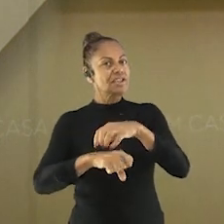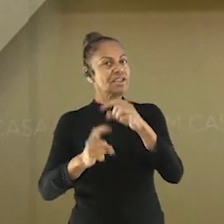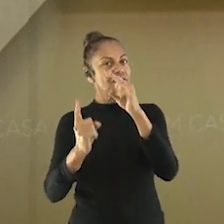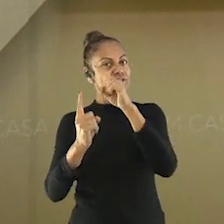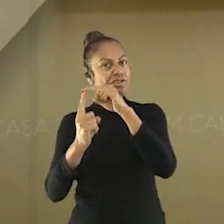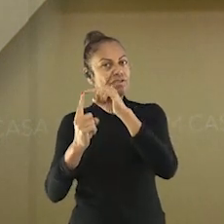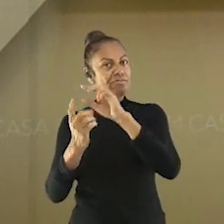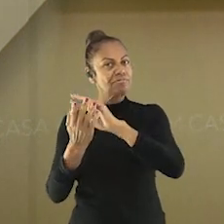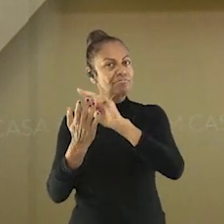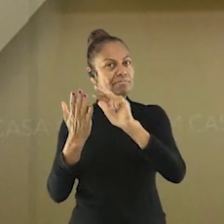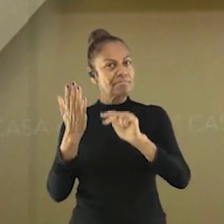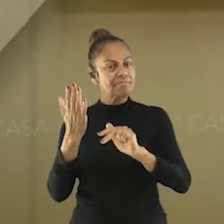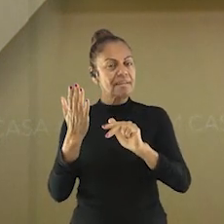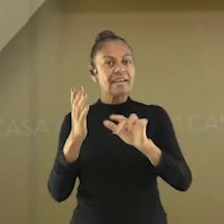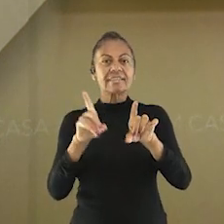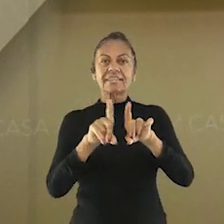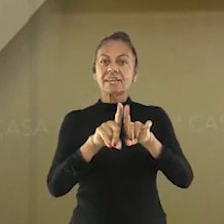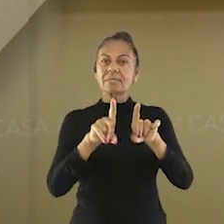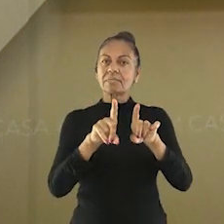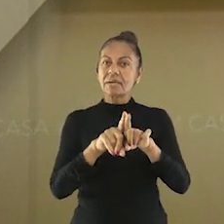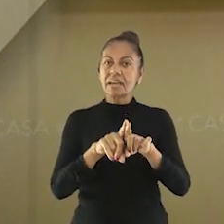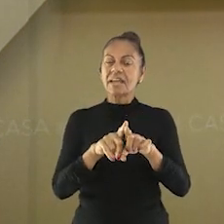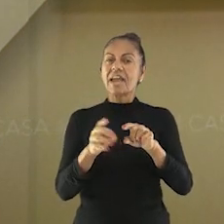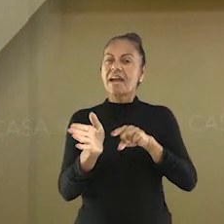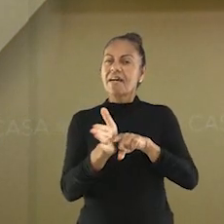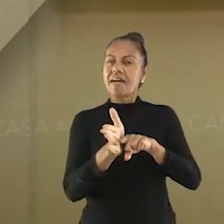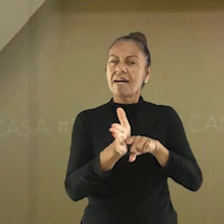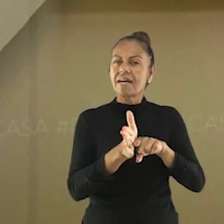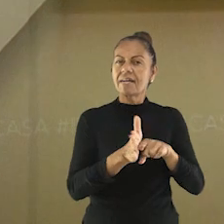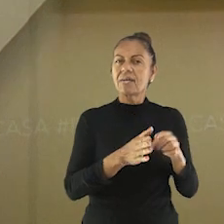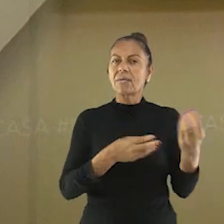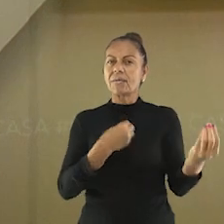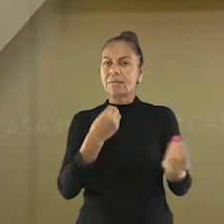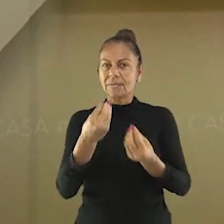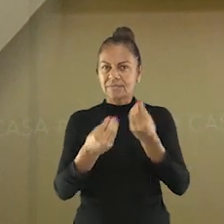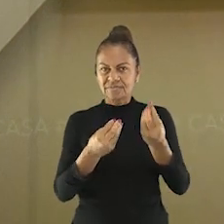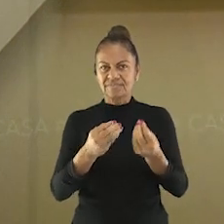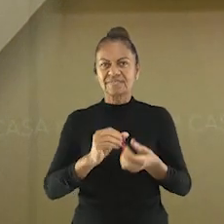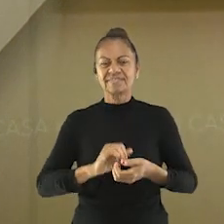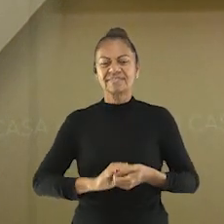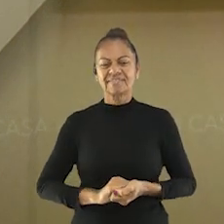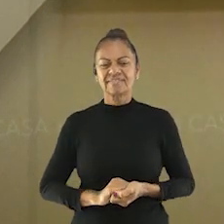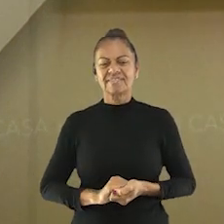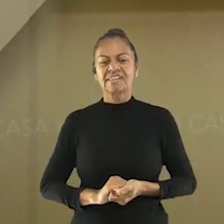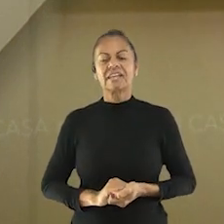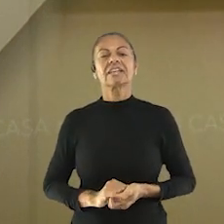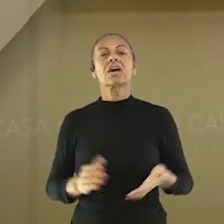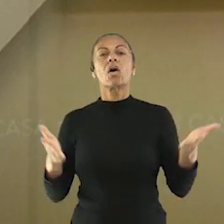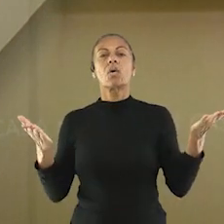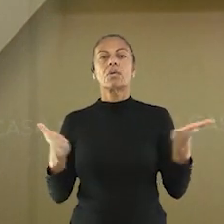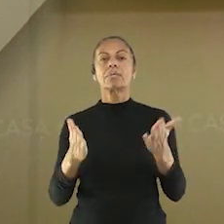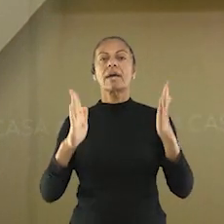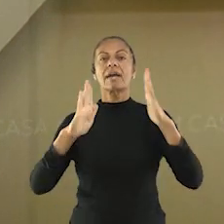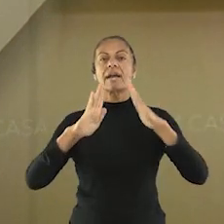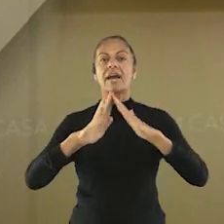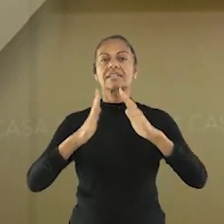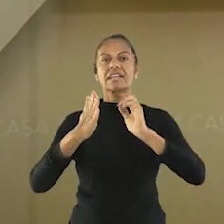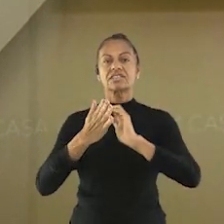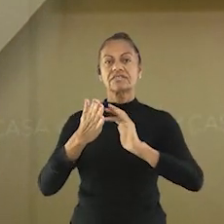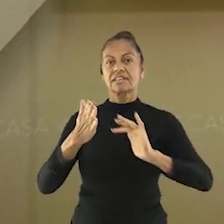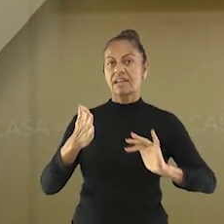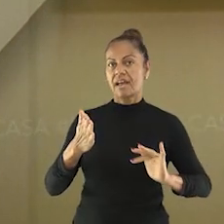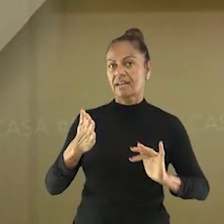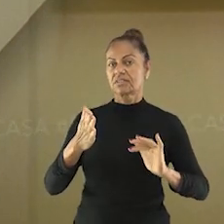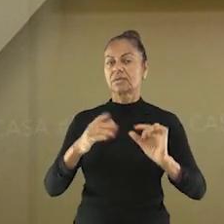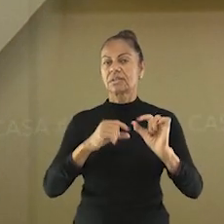o diagnóstico e o tratamento para elas. E aí, o que acharam da aula de hoje? Para casa, fica a seguinte atividade. Consulte a